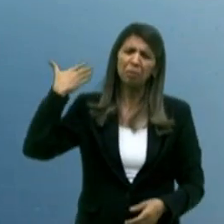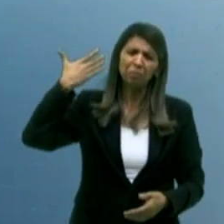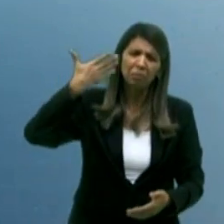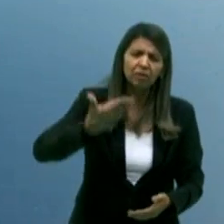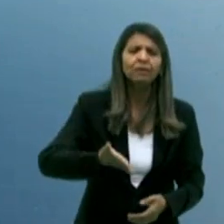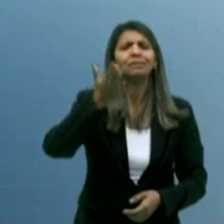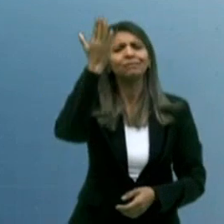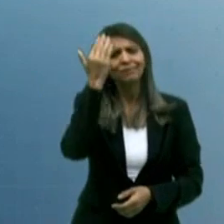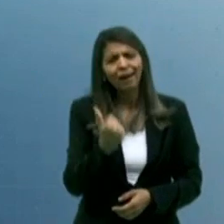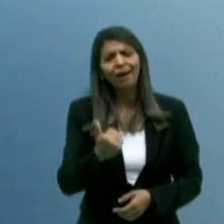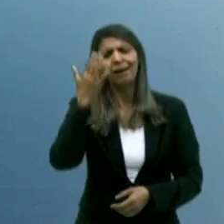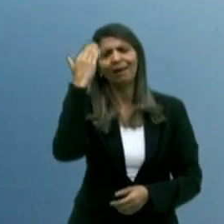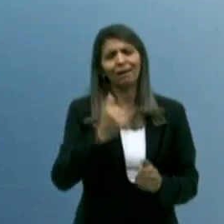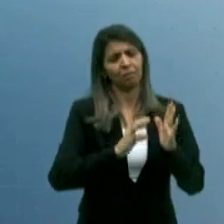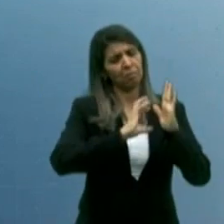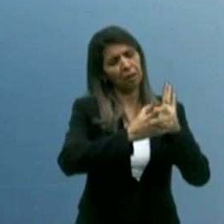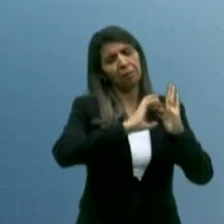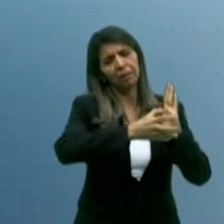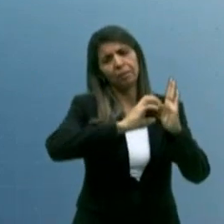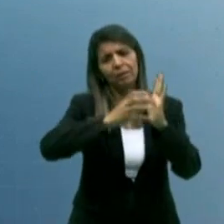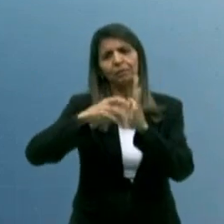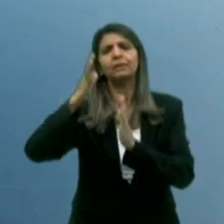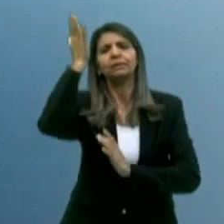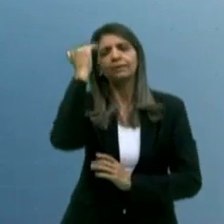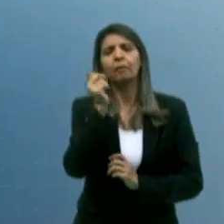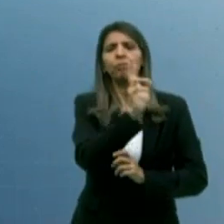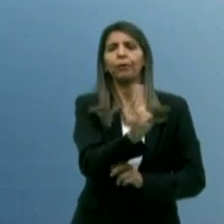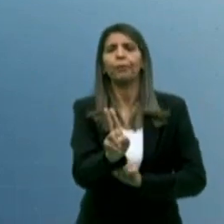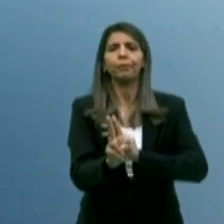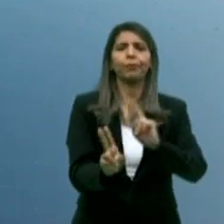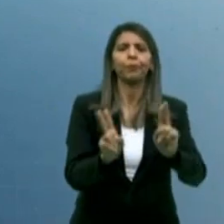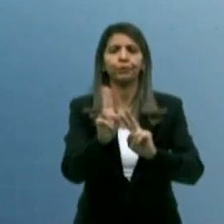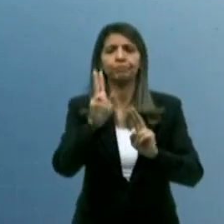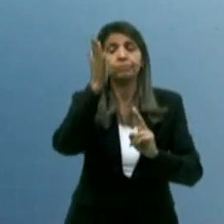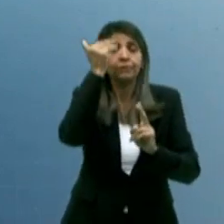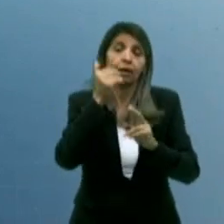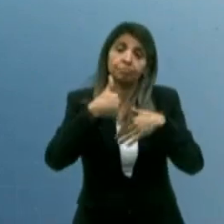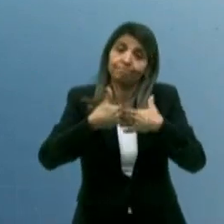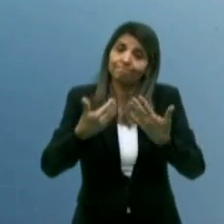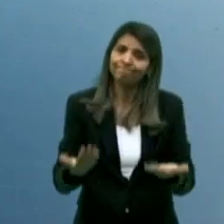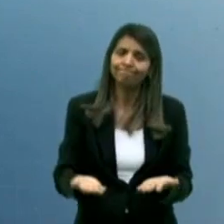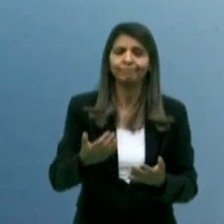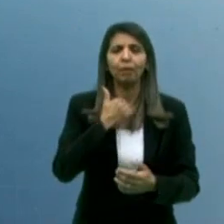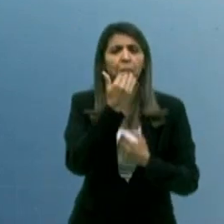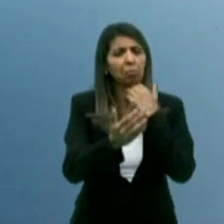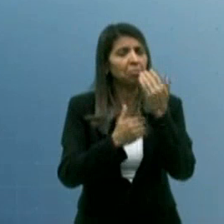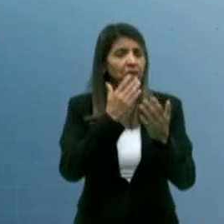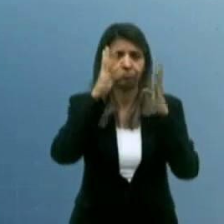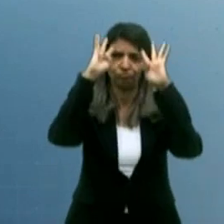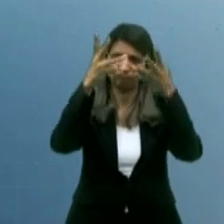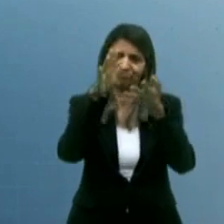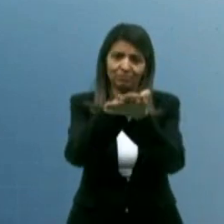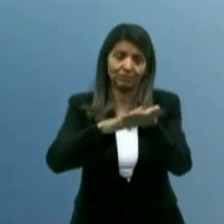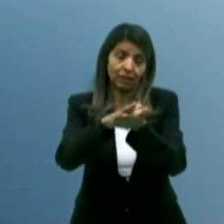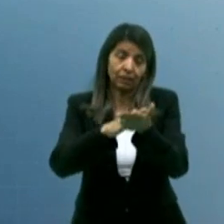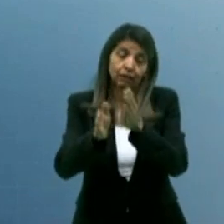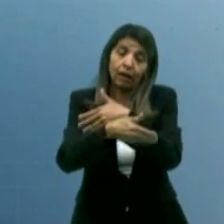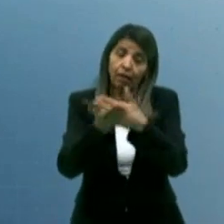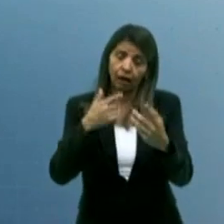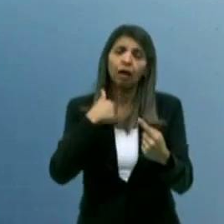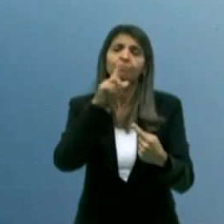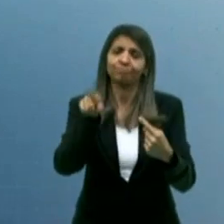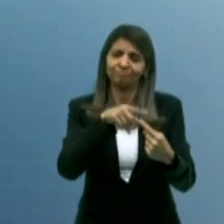governos, a gente sabe os sobrenomes desses governos. E esse enfrentamento não foi feito. E é exatamente por essa lógica, Nascimento.